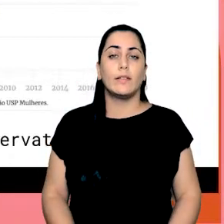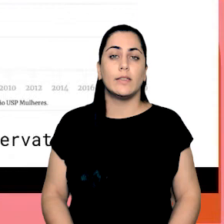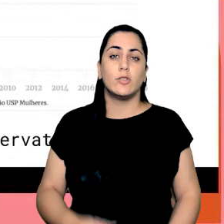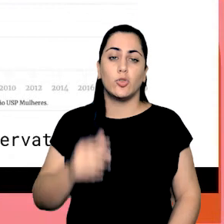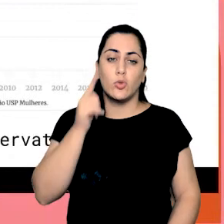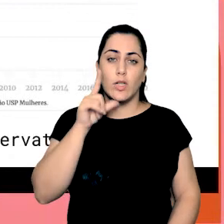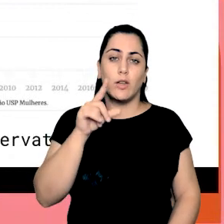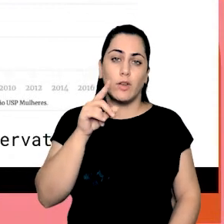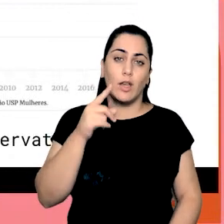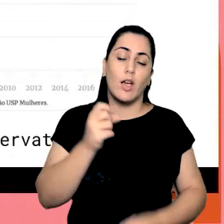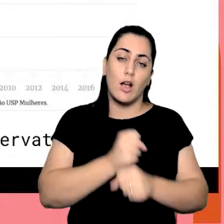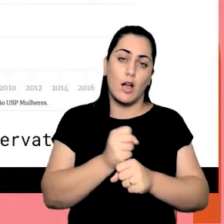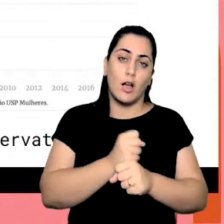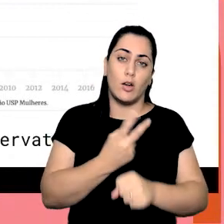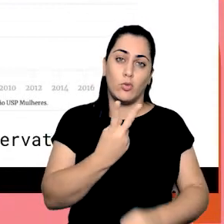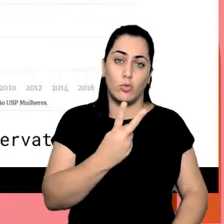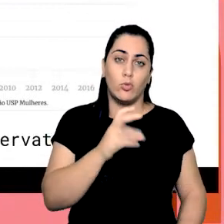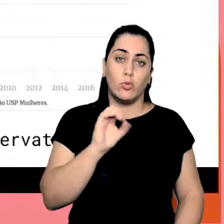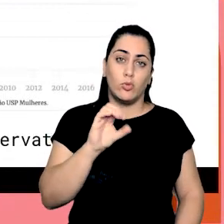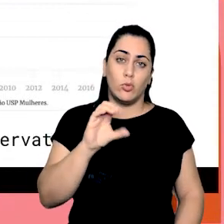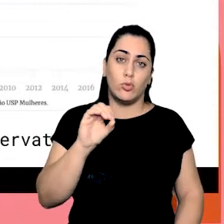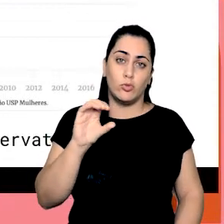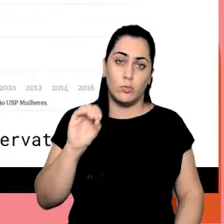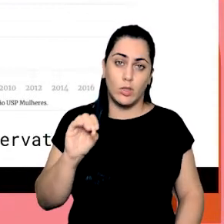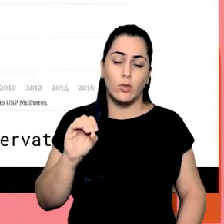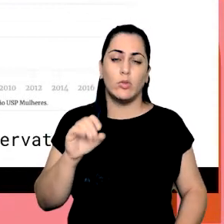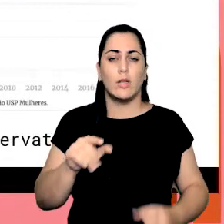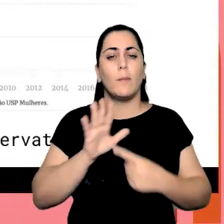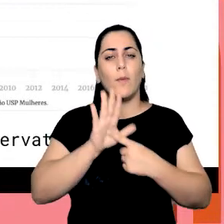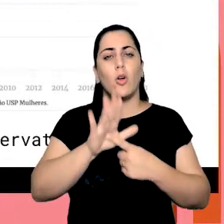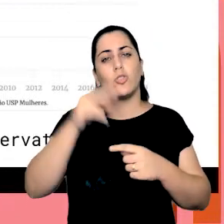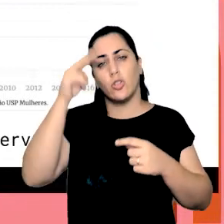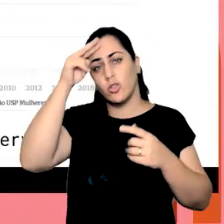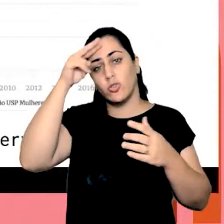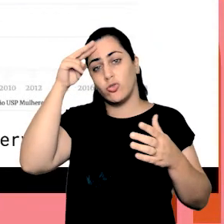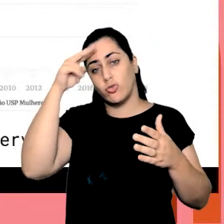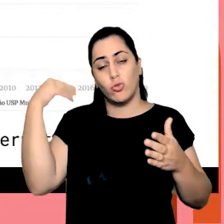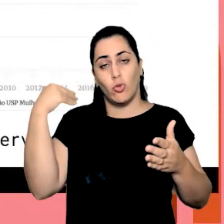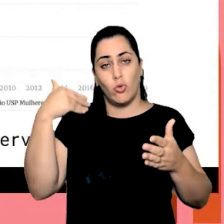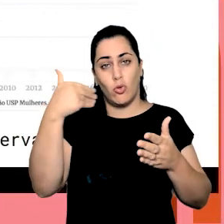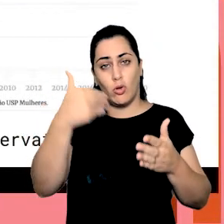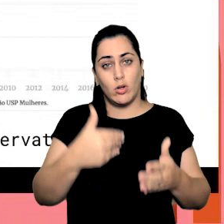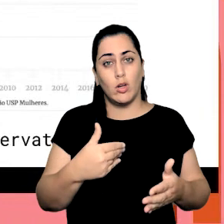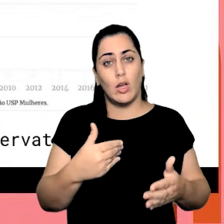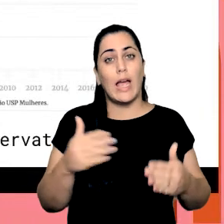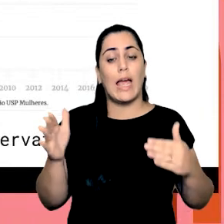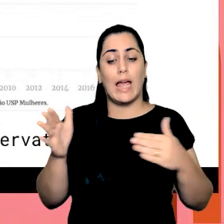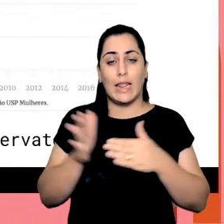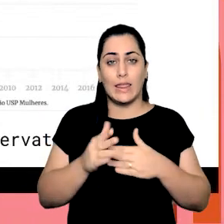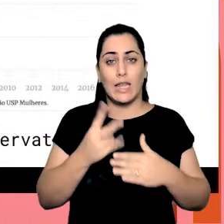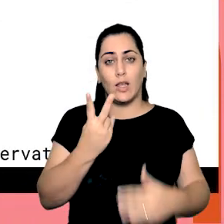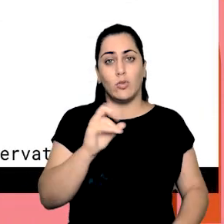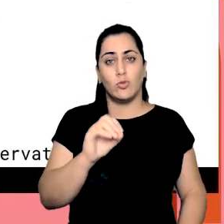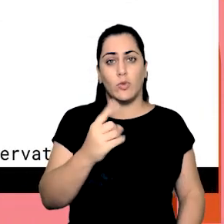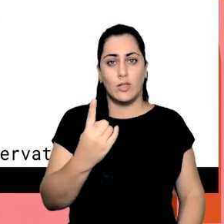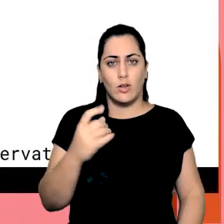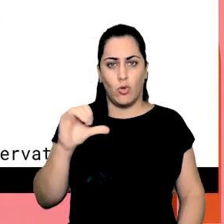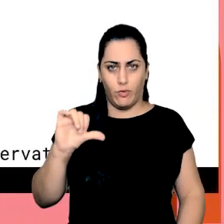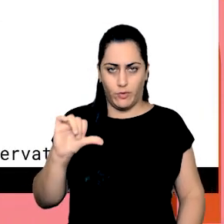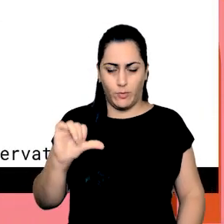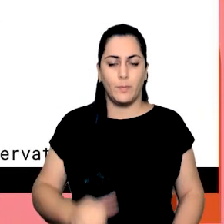vê dos anos 2000 é importante ressaltar que esse recorte histórico essa série histórica vem de 2000 até 2019 tá